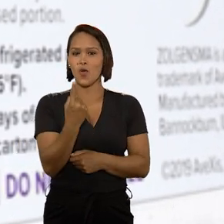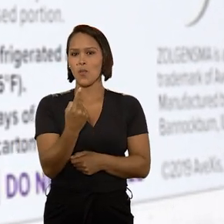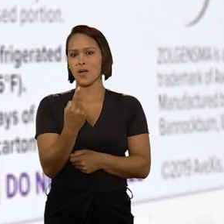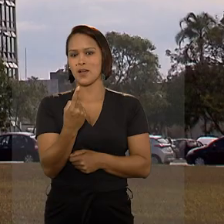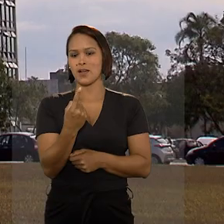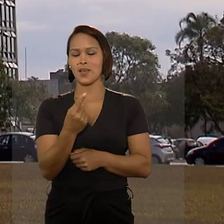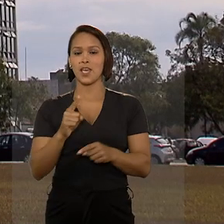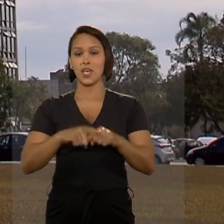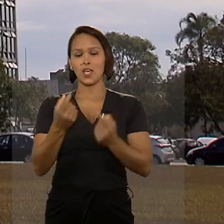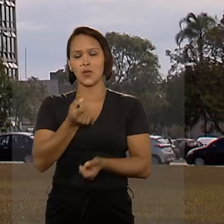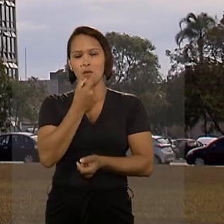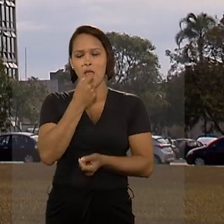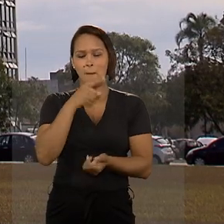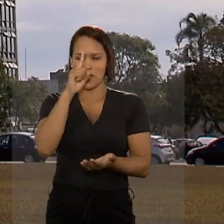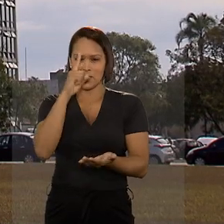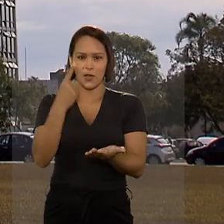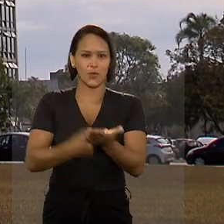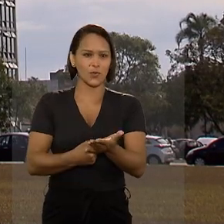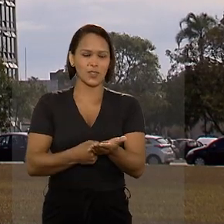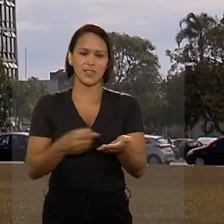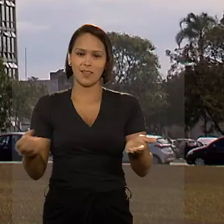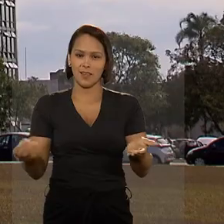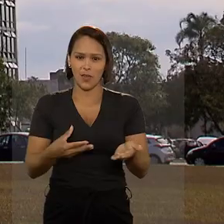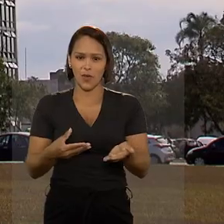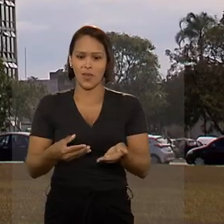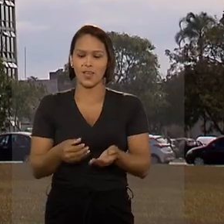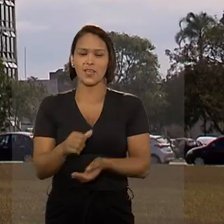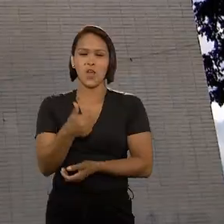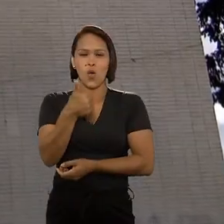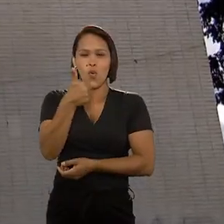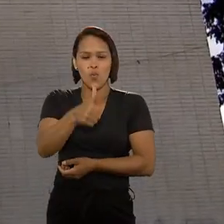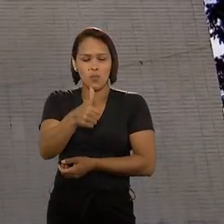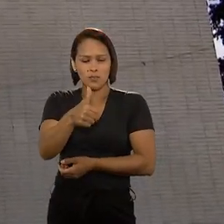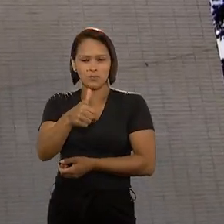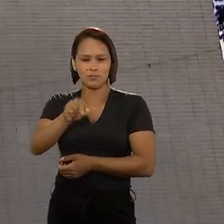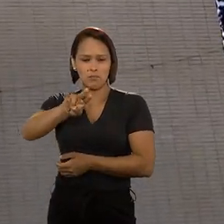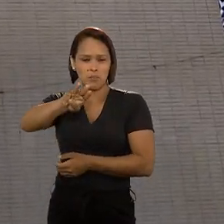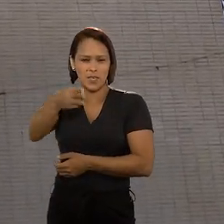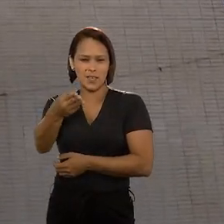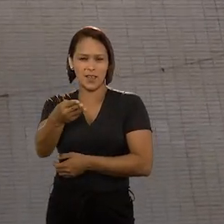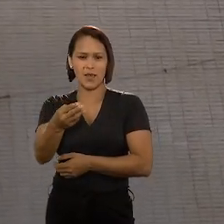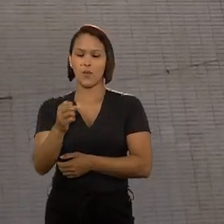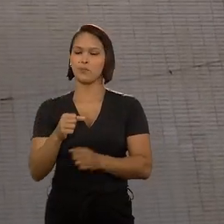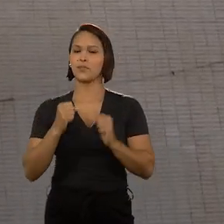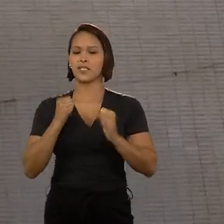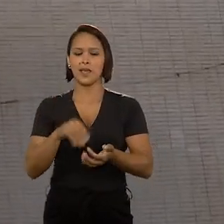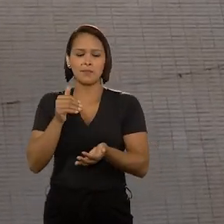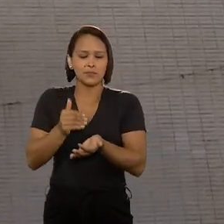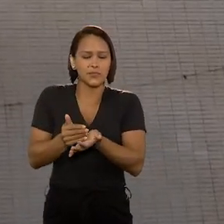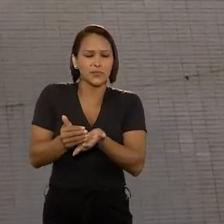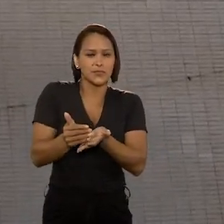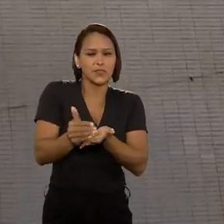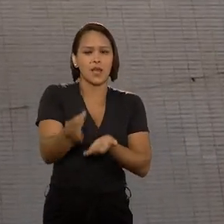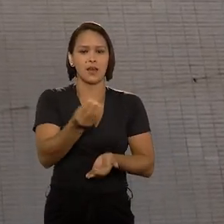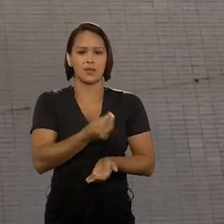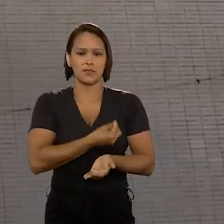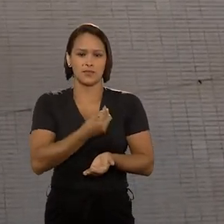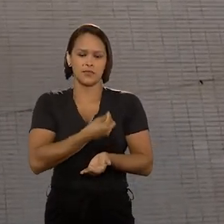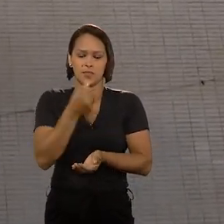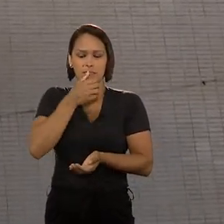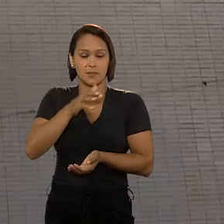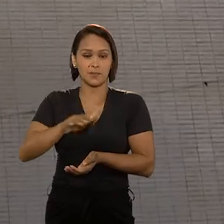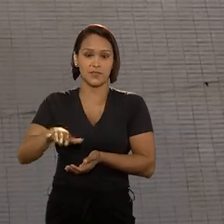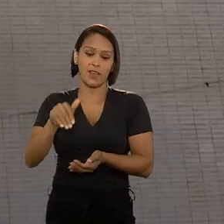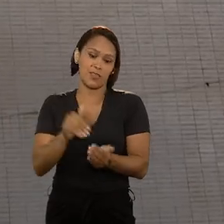dose única. Já o remédio atual, autorizado pelo Ministério, custa cerca de R 1 milhão por dose e deve ser administrado